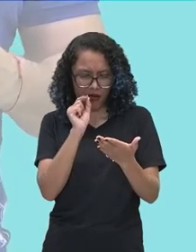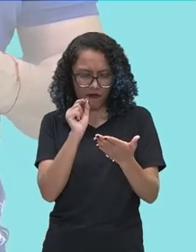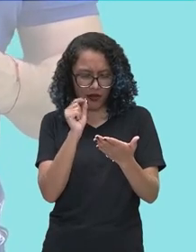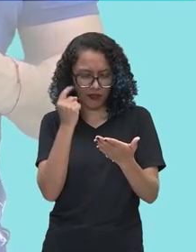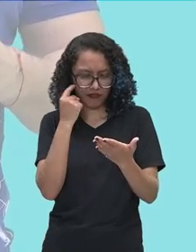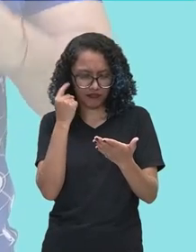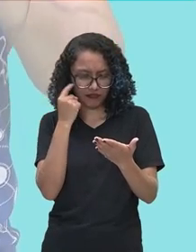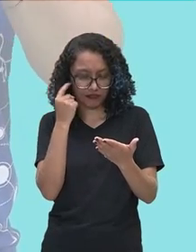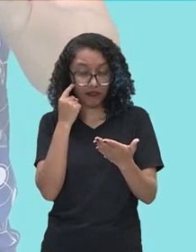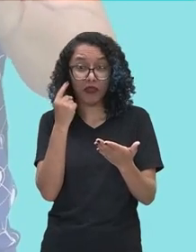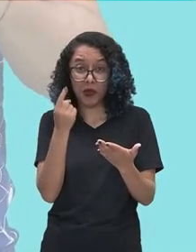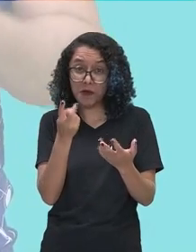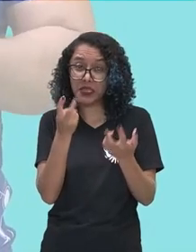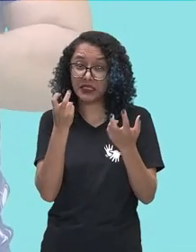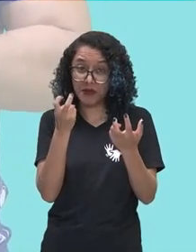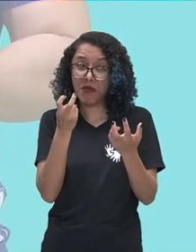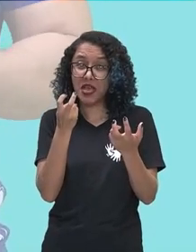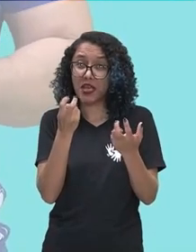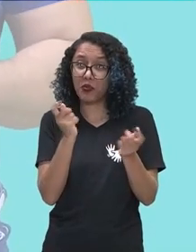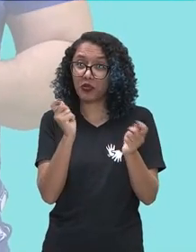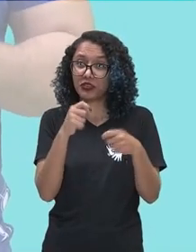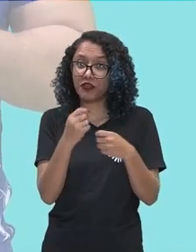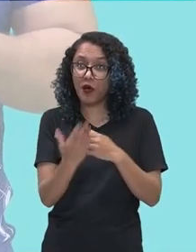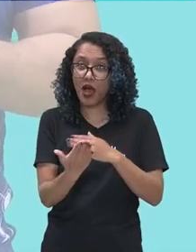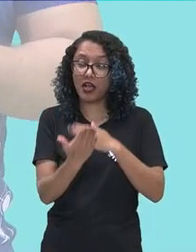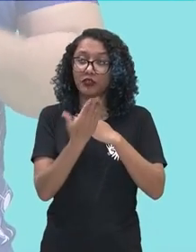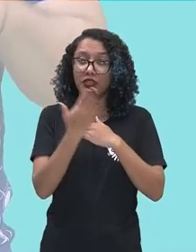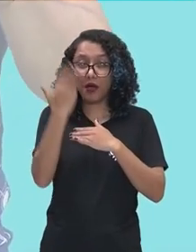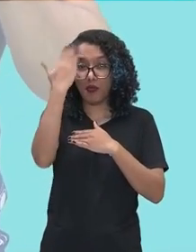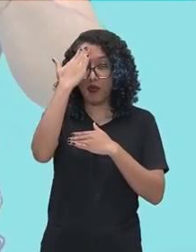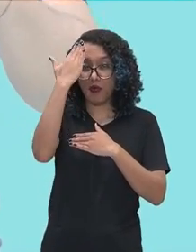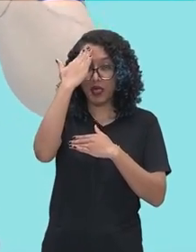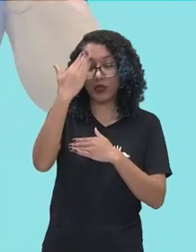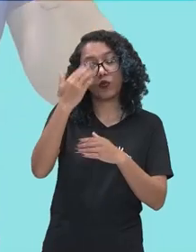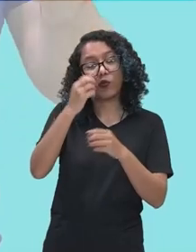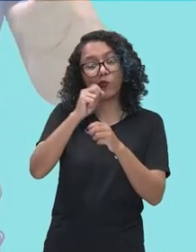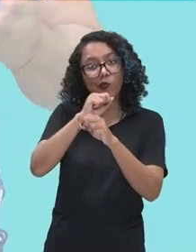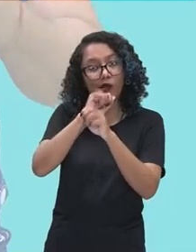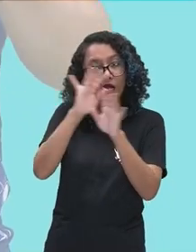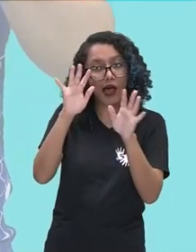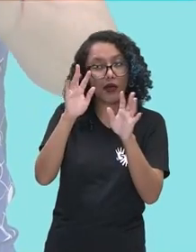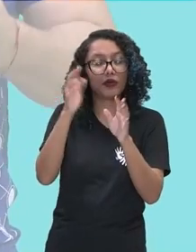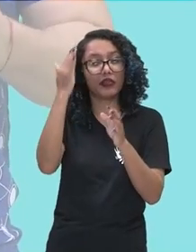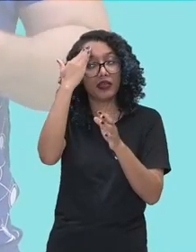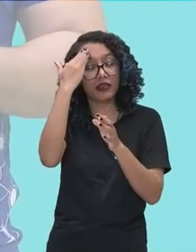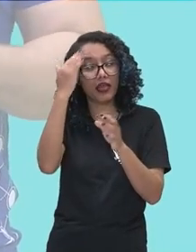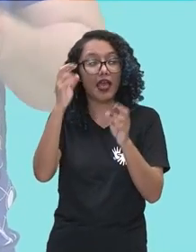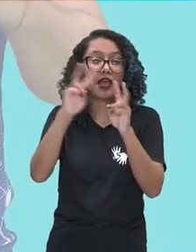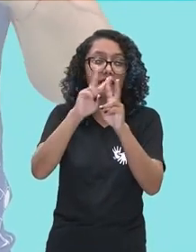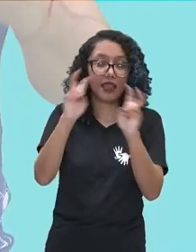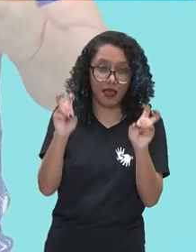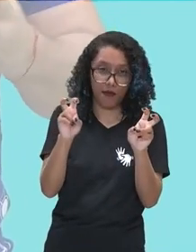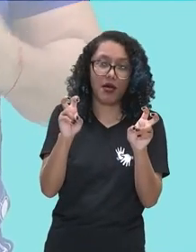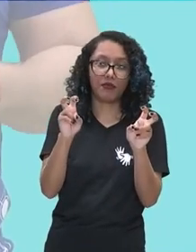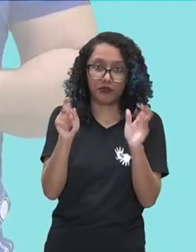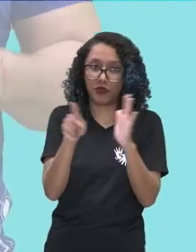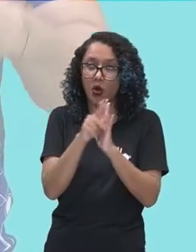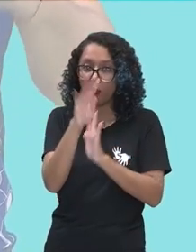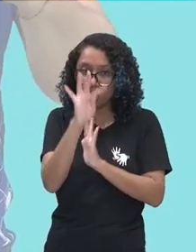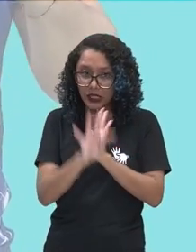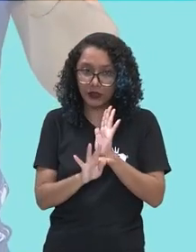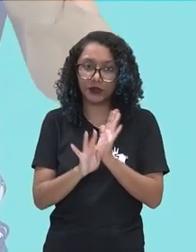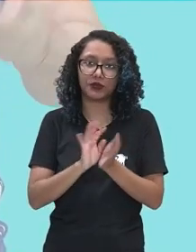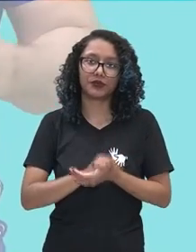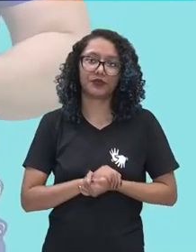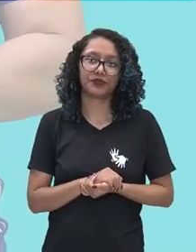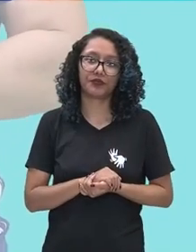dar uma dica importante sobre o que esse texto está falando, ok? E aqui, obviamente, nós temos aí a imagem que está falando sobre